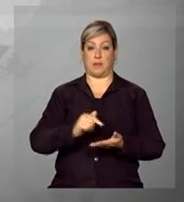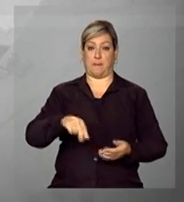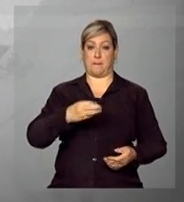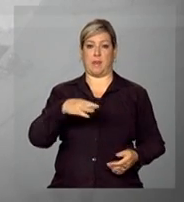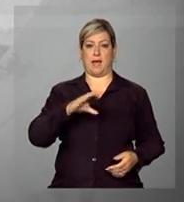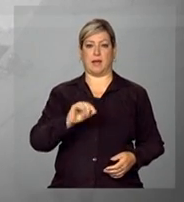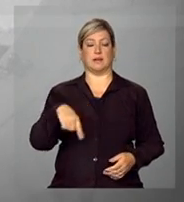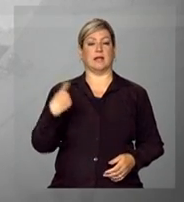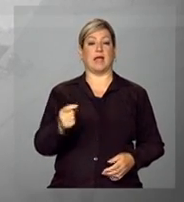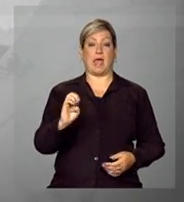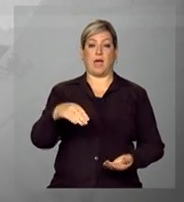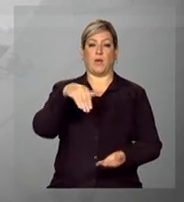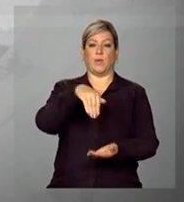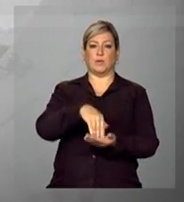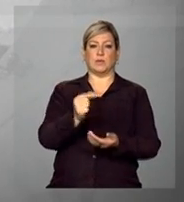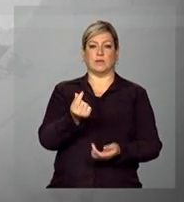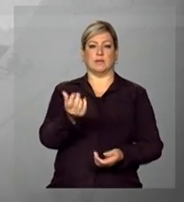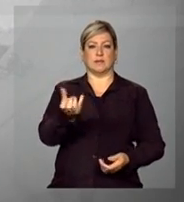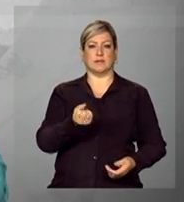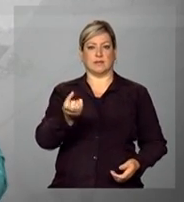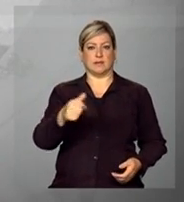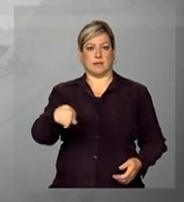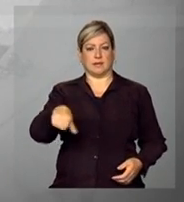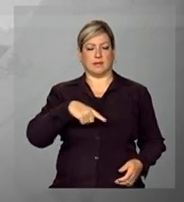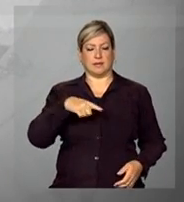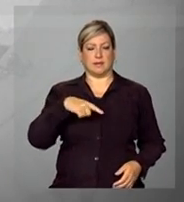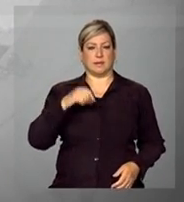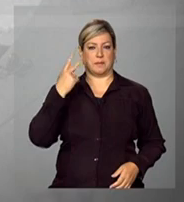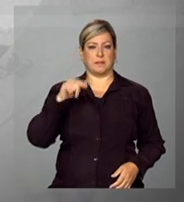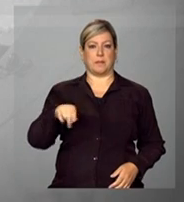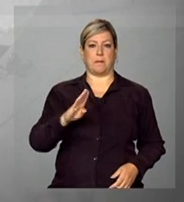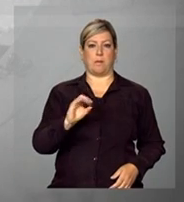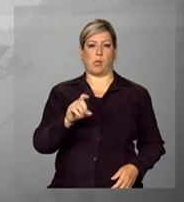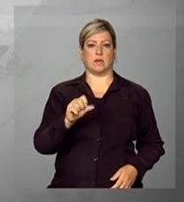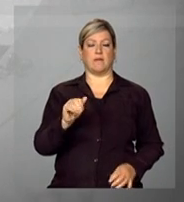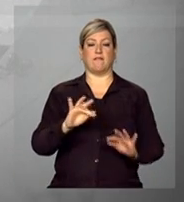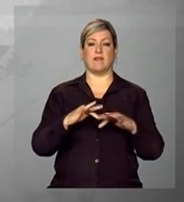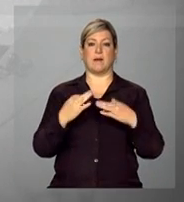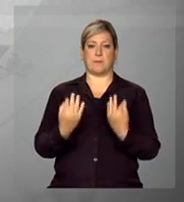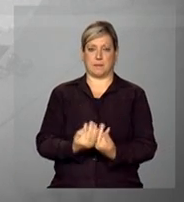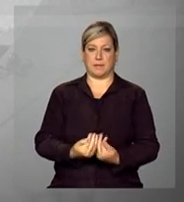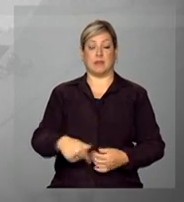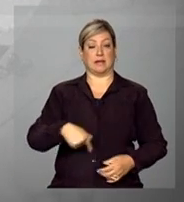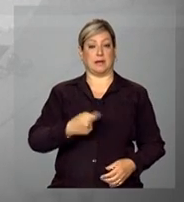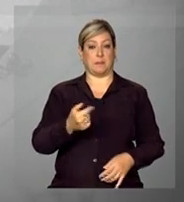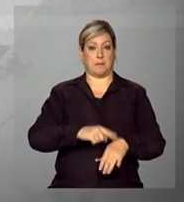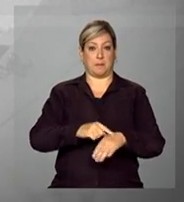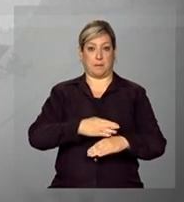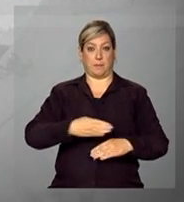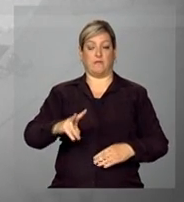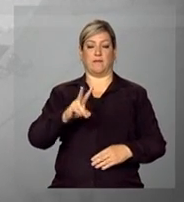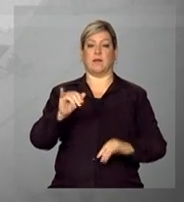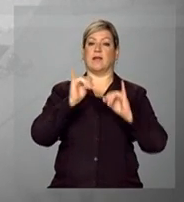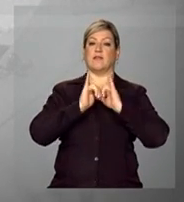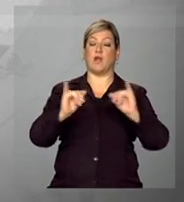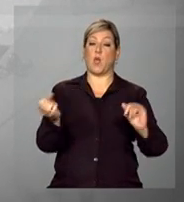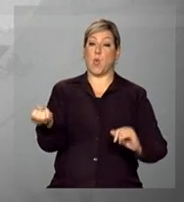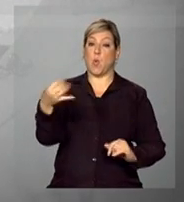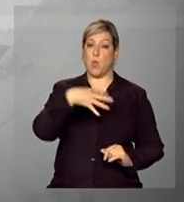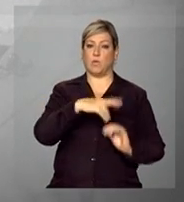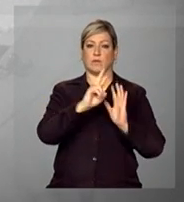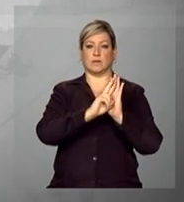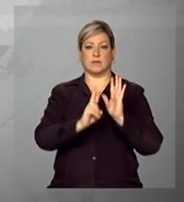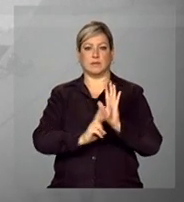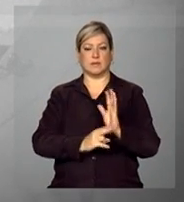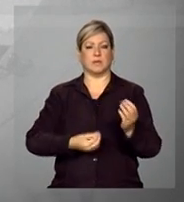beneficiários do Bolsa Família que faltavam transpor a linha da miséria. Daqui a pouco vão ser anunciadas novas medidas para ampliar